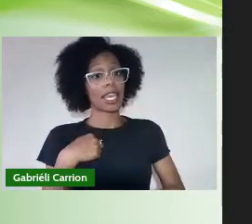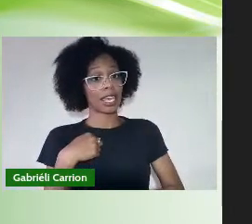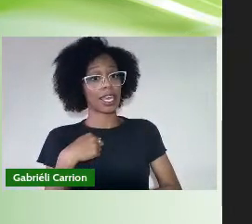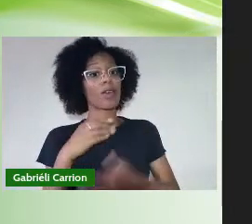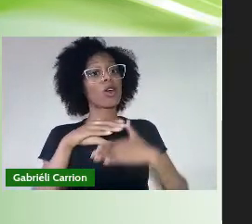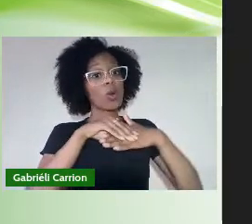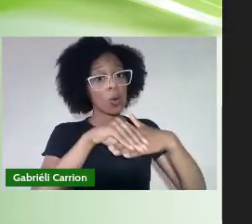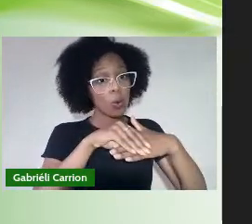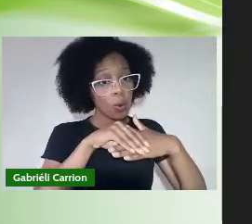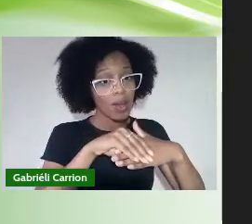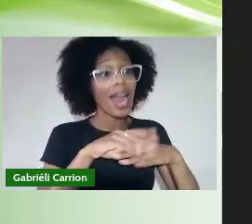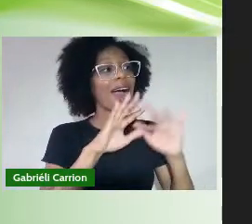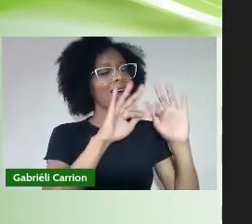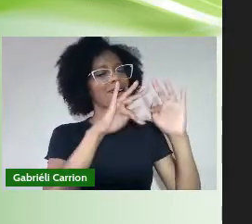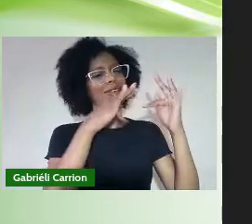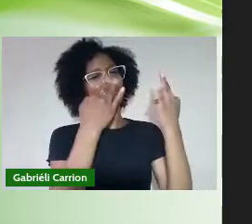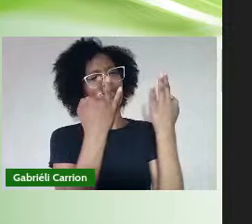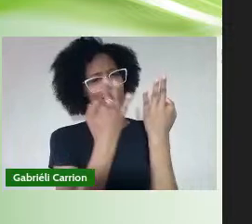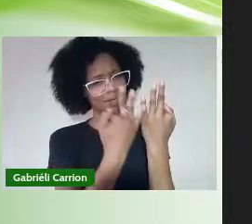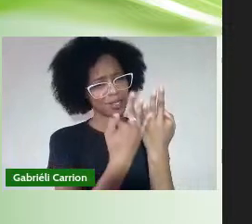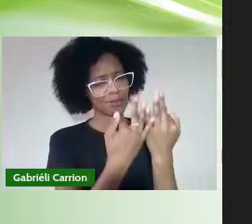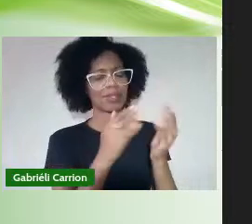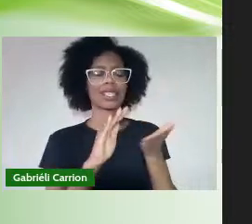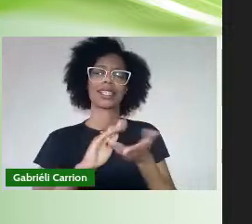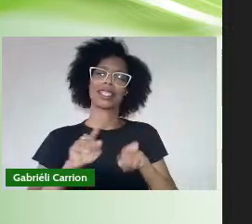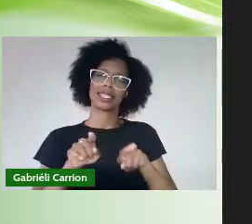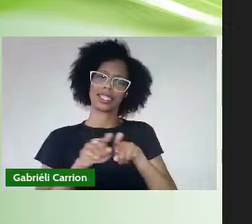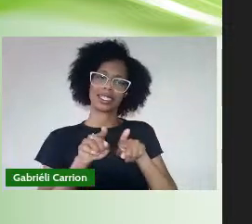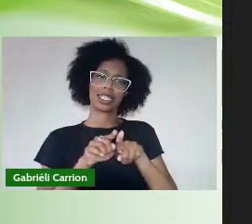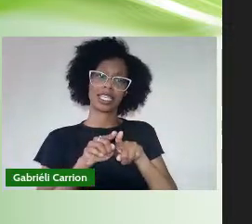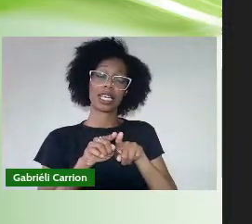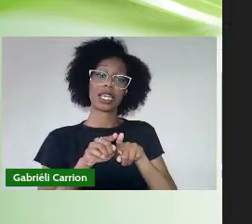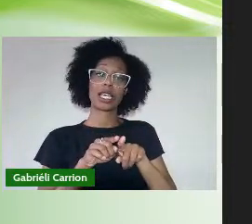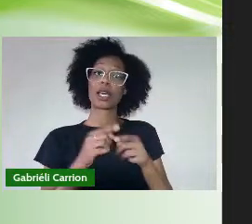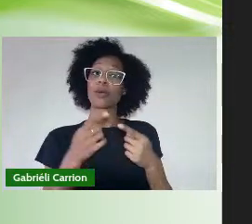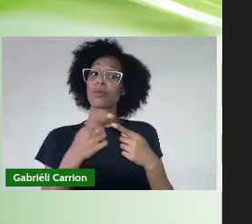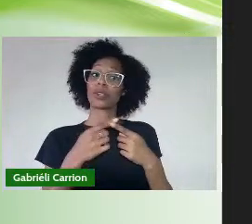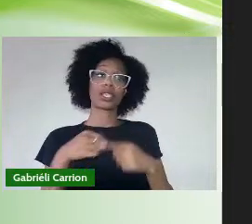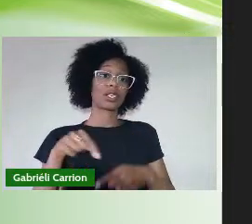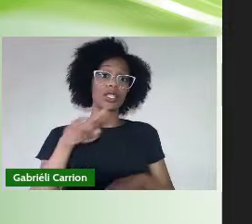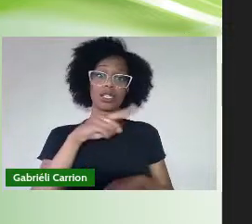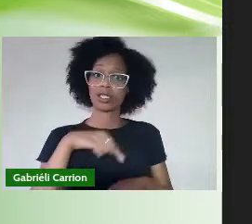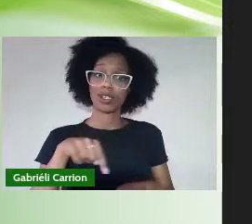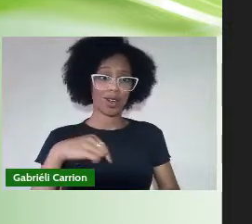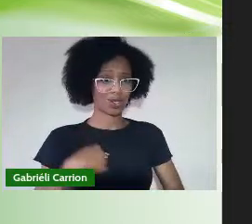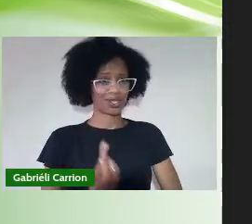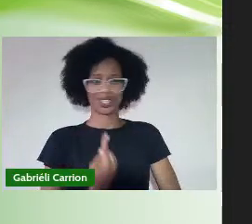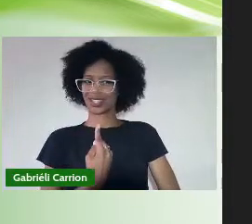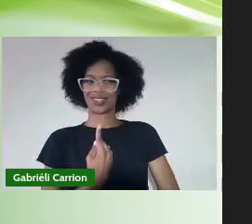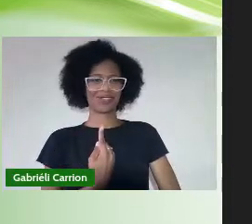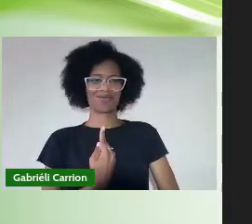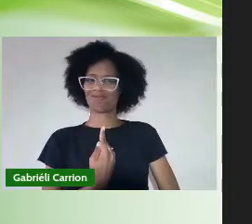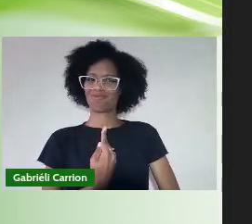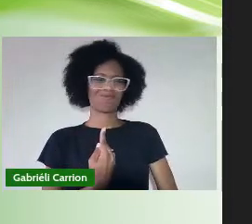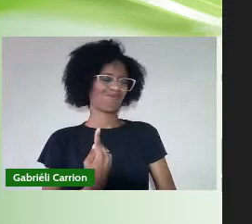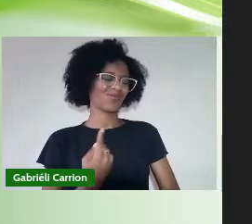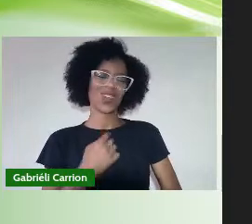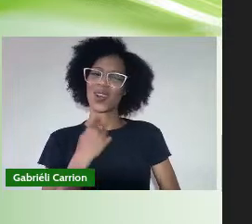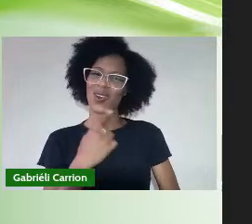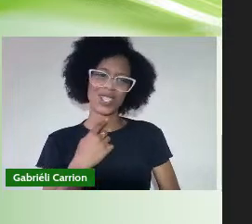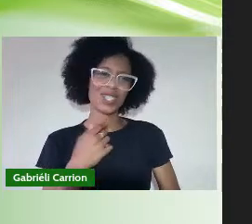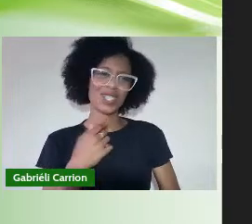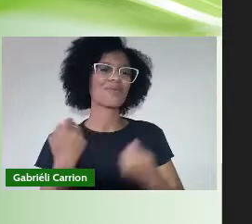famílias de vocês Que nós, sozinhos, não somos ninguém Há sempre um coletivo